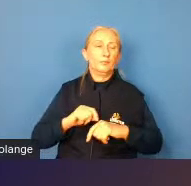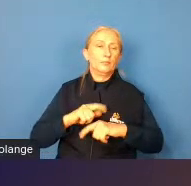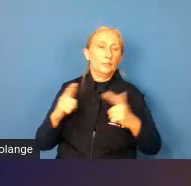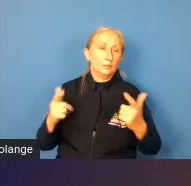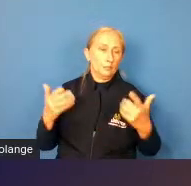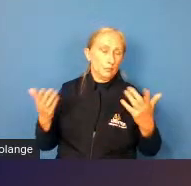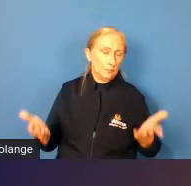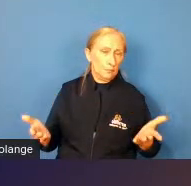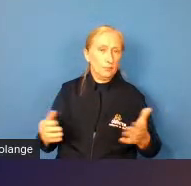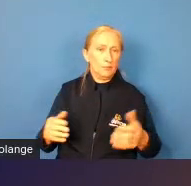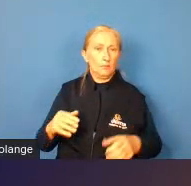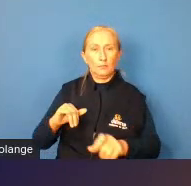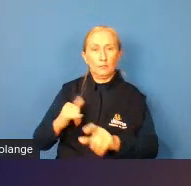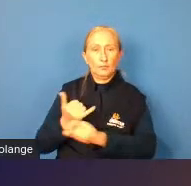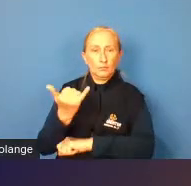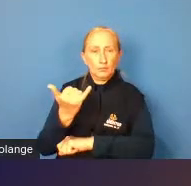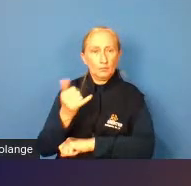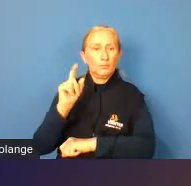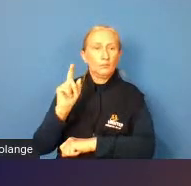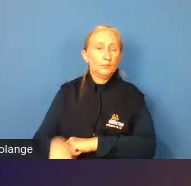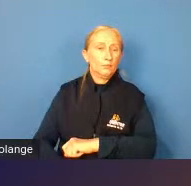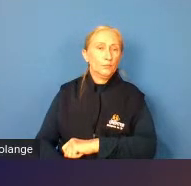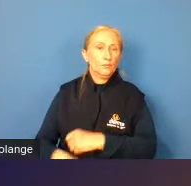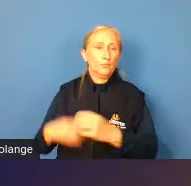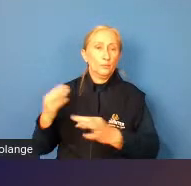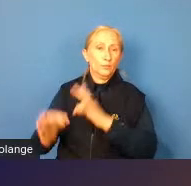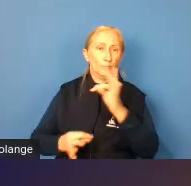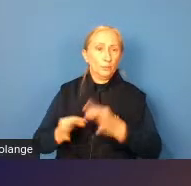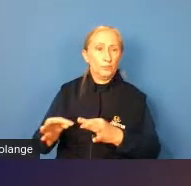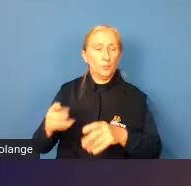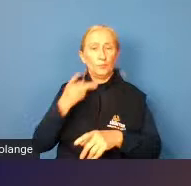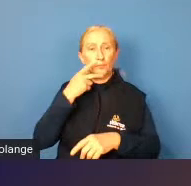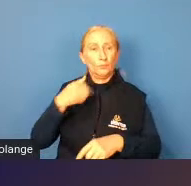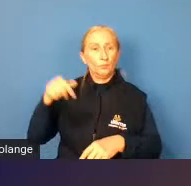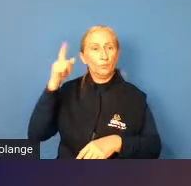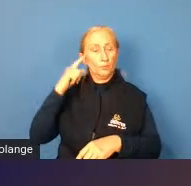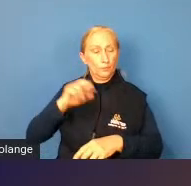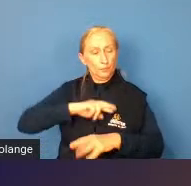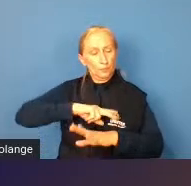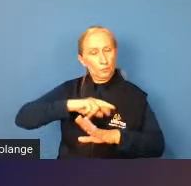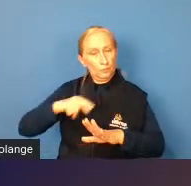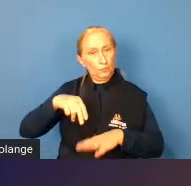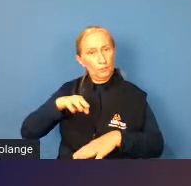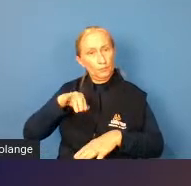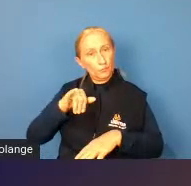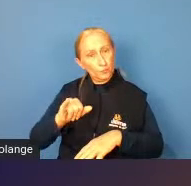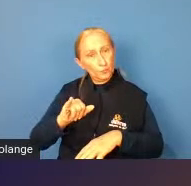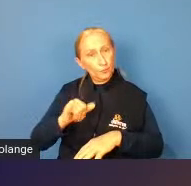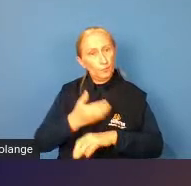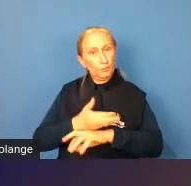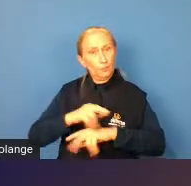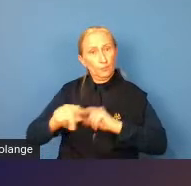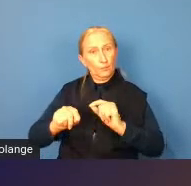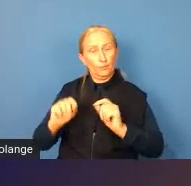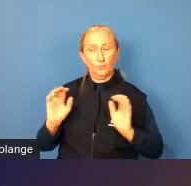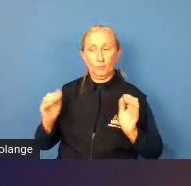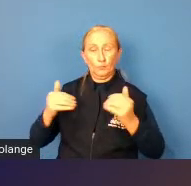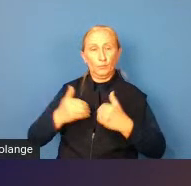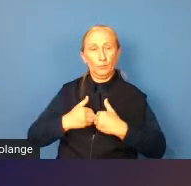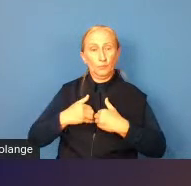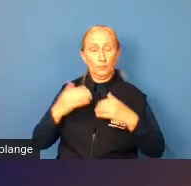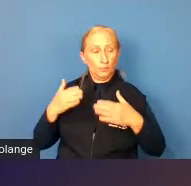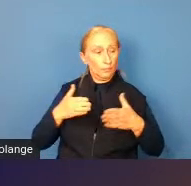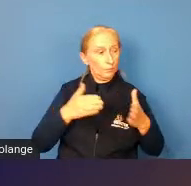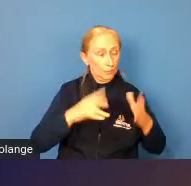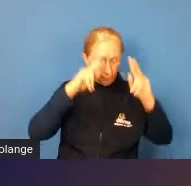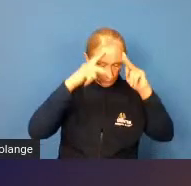além do bullying o tratamento como eu disse antes ele tem que ser multidisciplinar porque o autista ele é um ser voltado